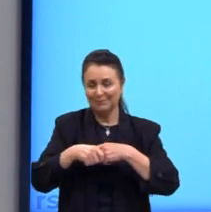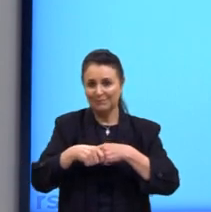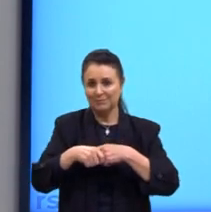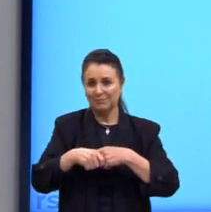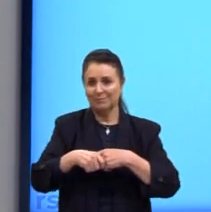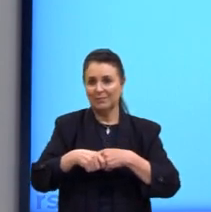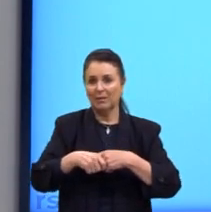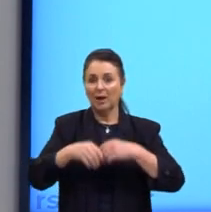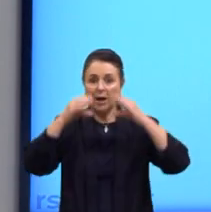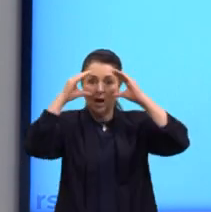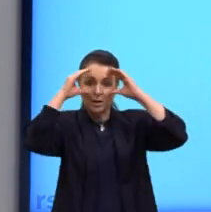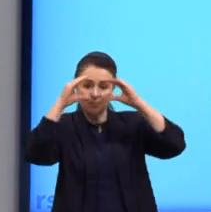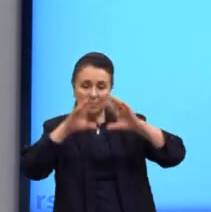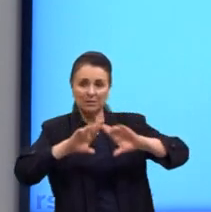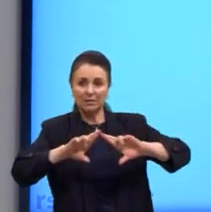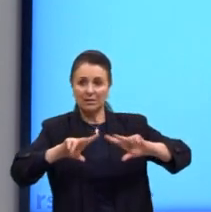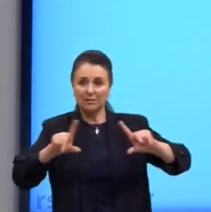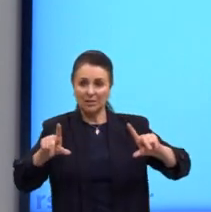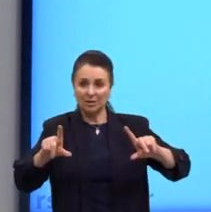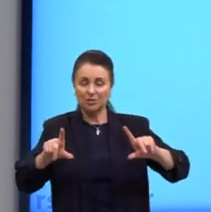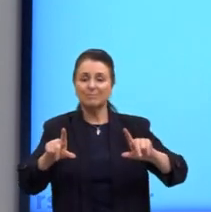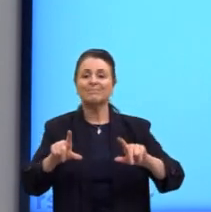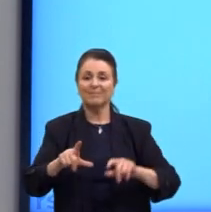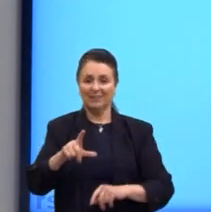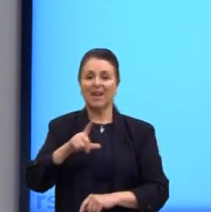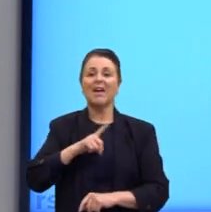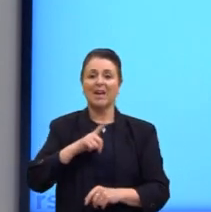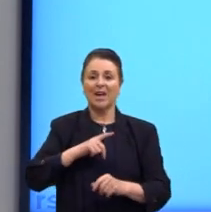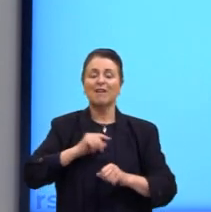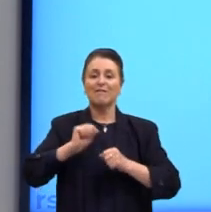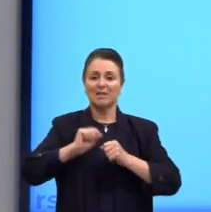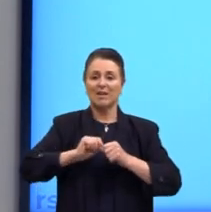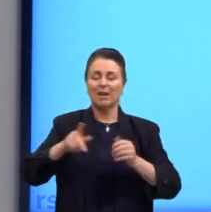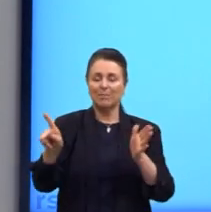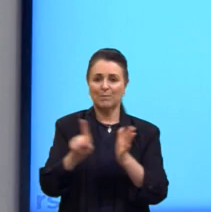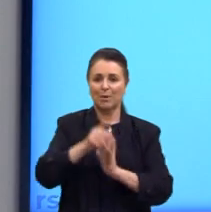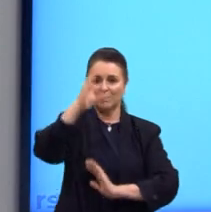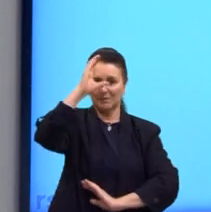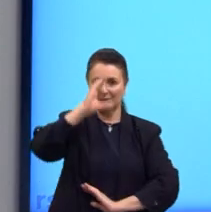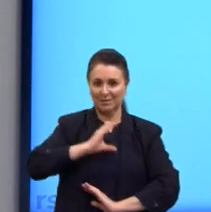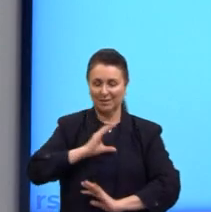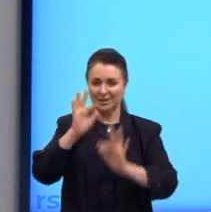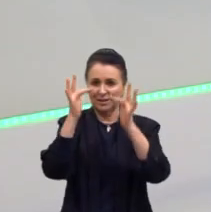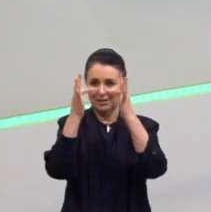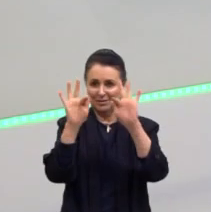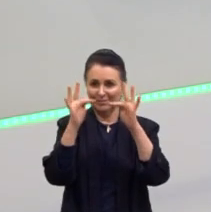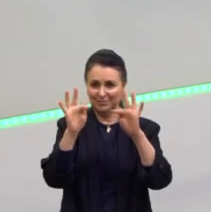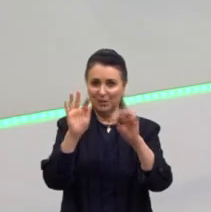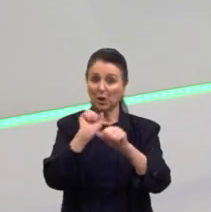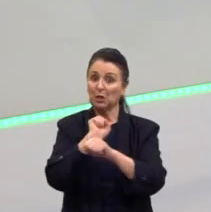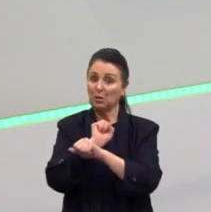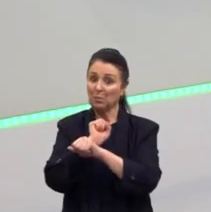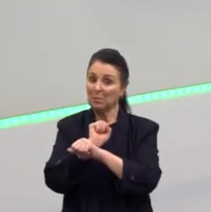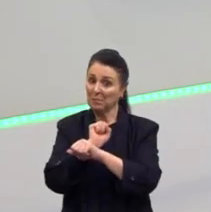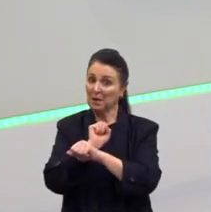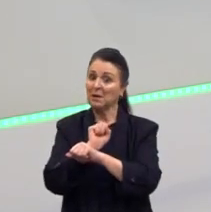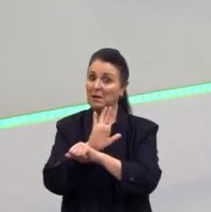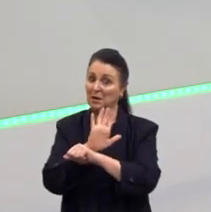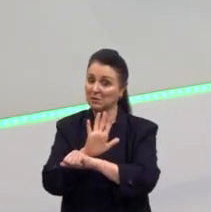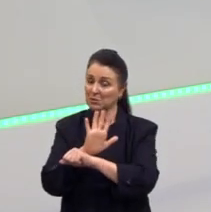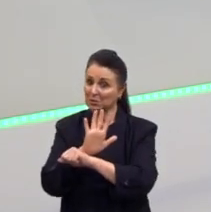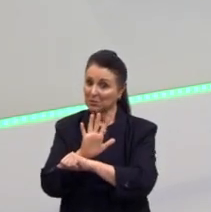respeitar as diferenças é exercer a cidadania. Ok? Eu espero que tenha contribuído e, como sempre falo,